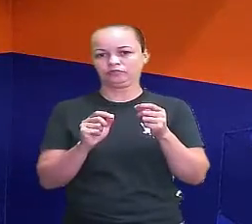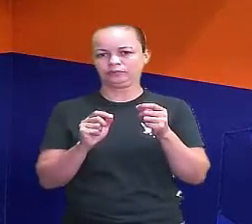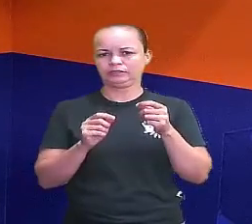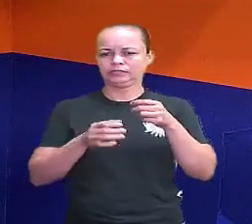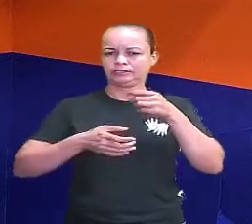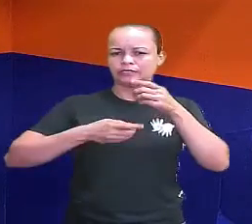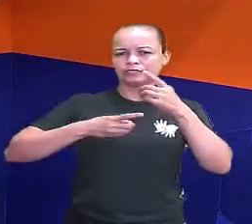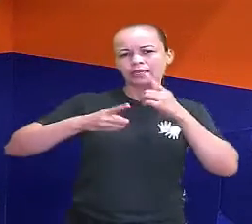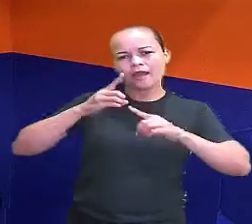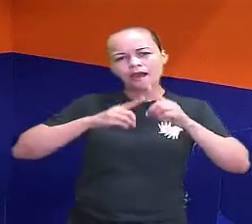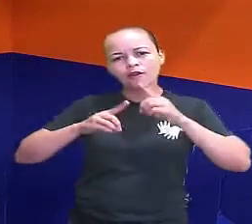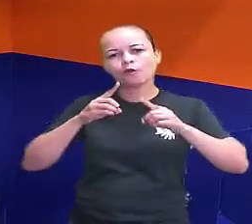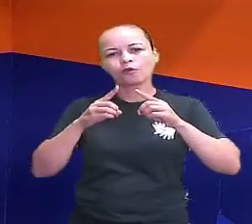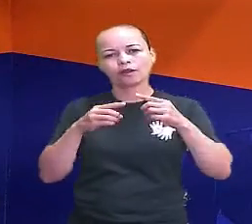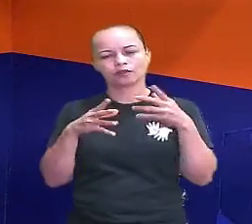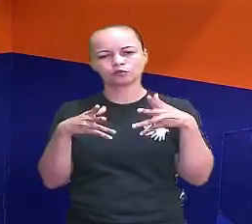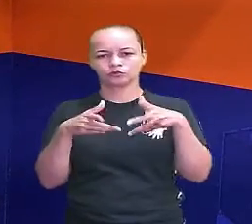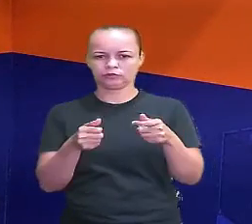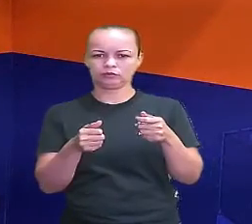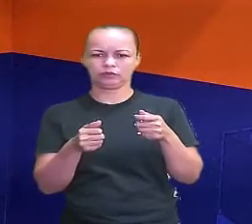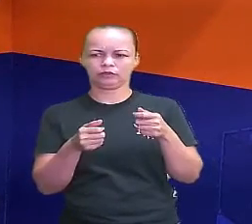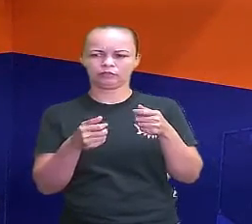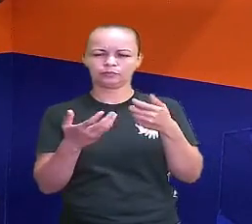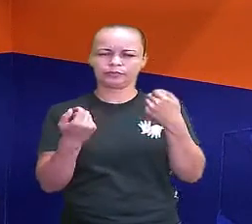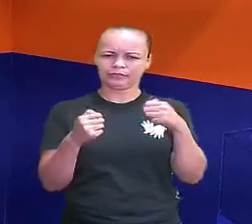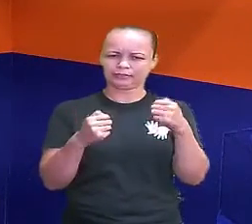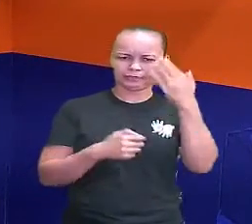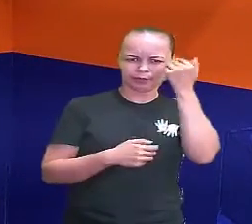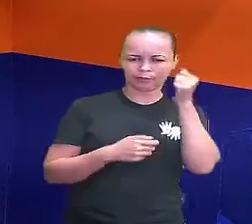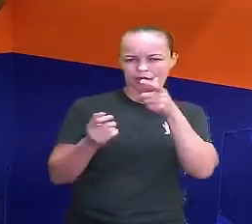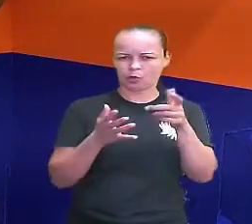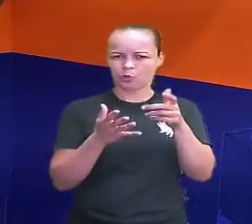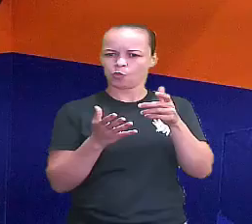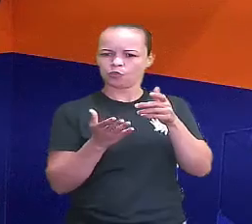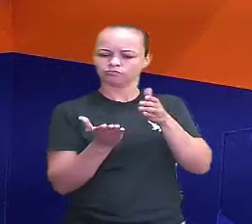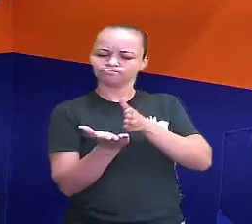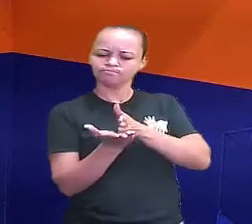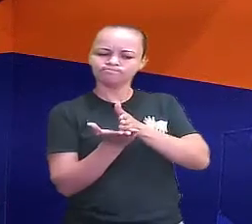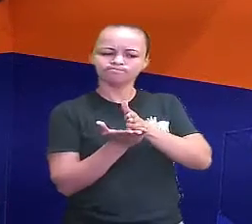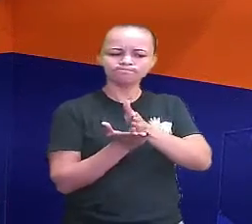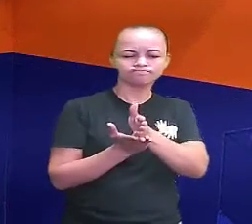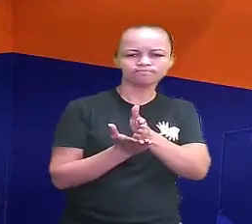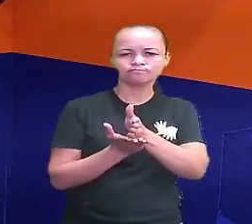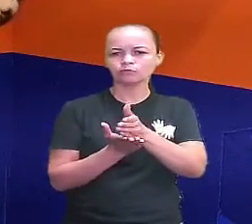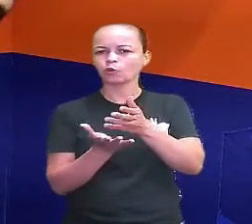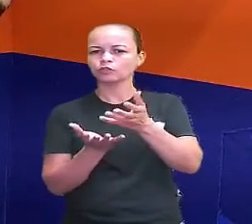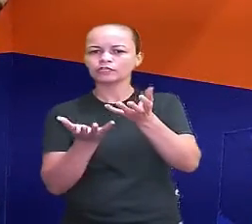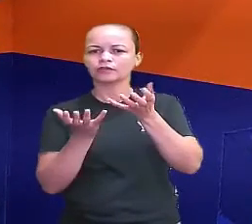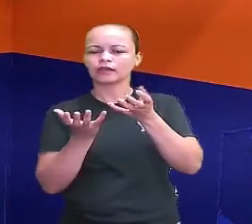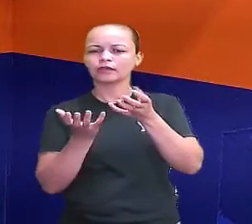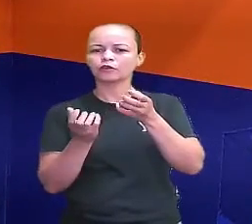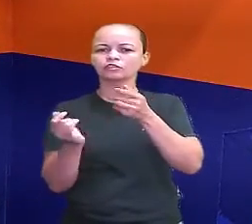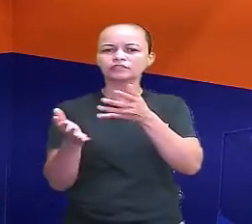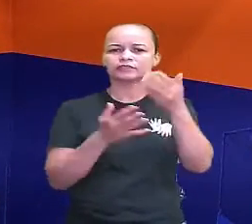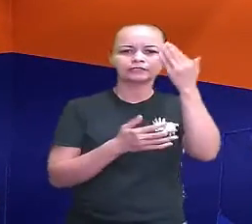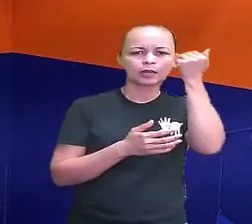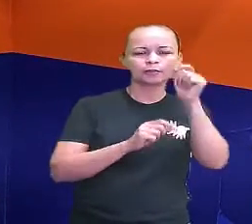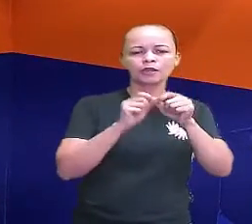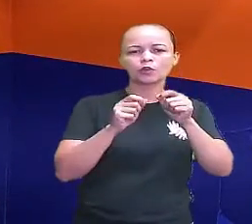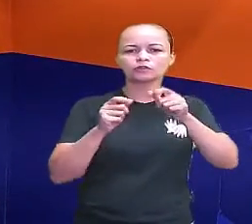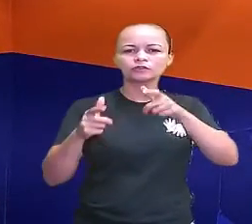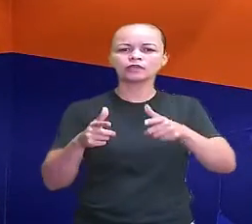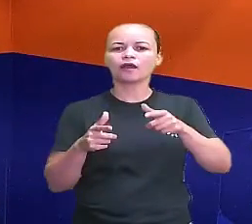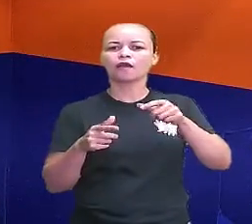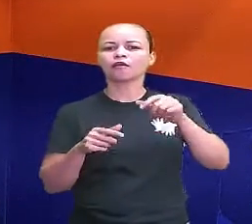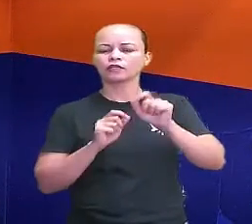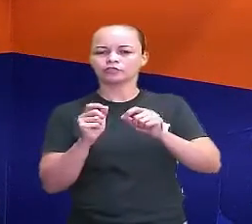você tem que saber pra onde você quer ir. Mas pra você saber pra onde você quer ir, a gente tem que saber onde a gente tá. E nesse momento você está aqui